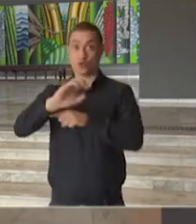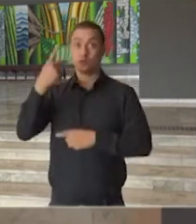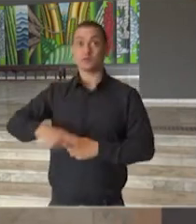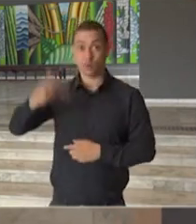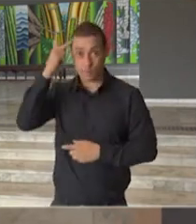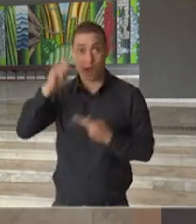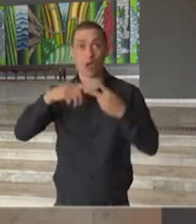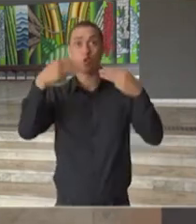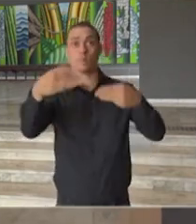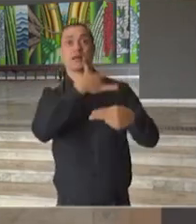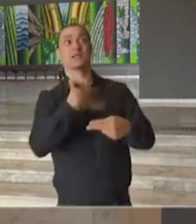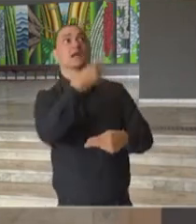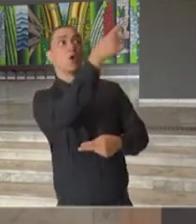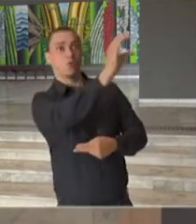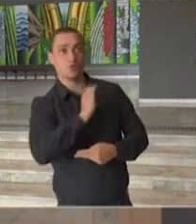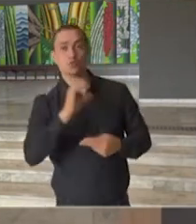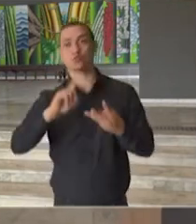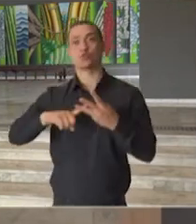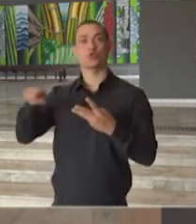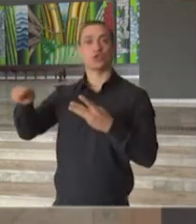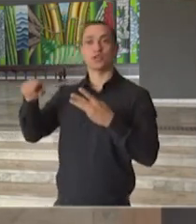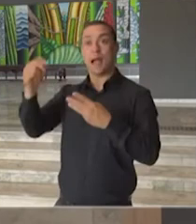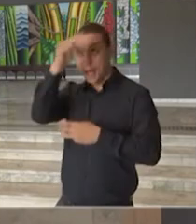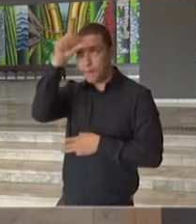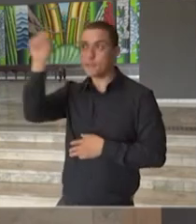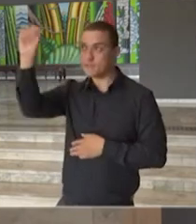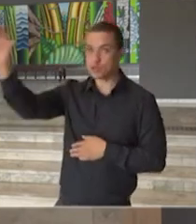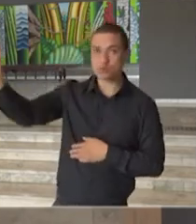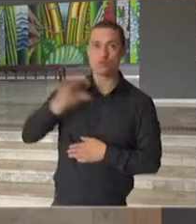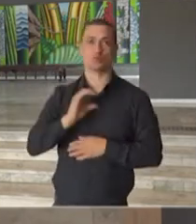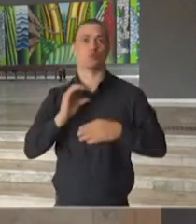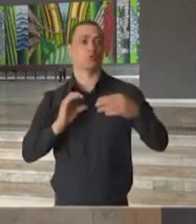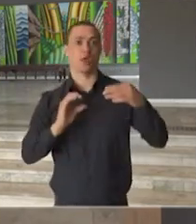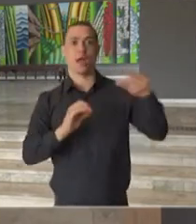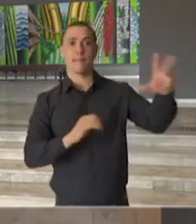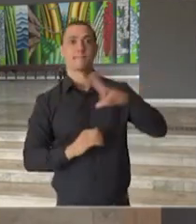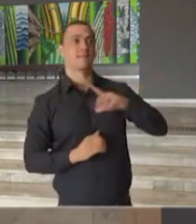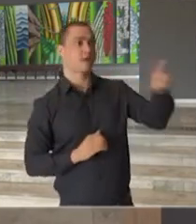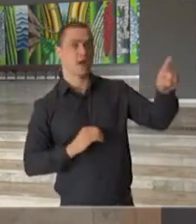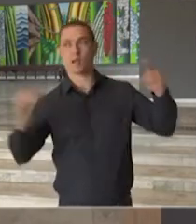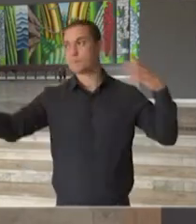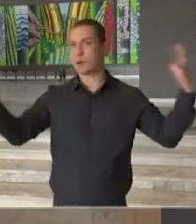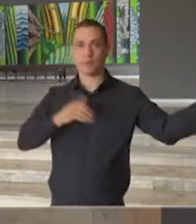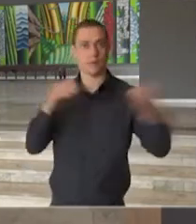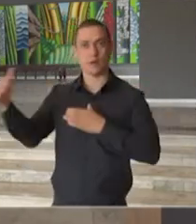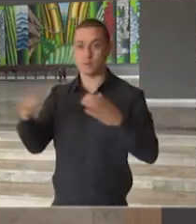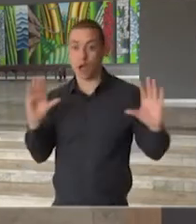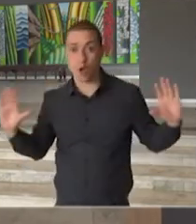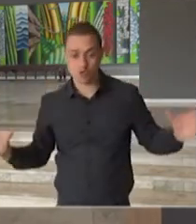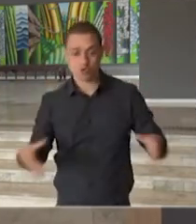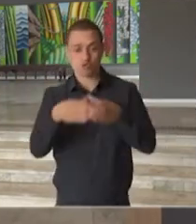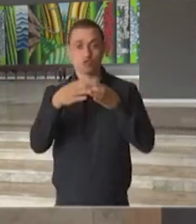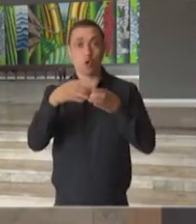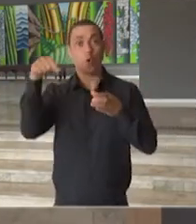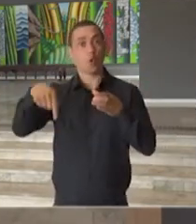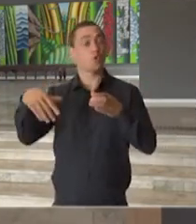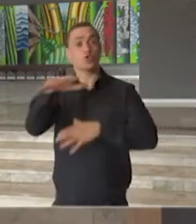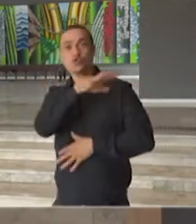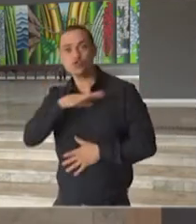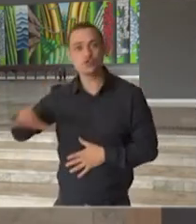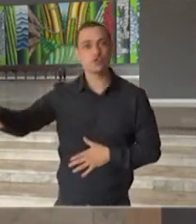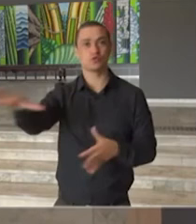Paulo, do Ministério da Saúde, das próprias prefeituras, da iniciativa privada e compõem uma grande rede que hoje